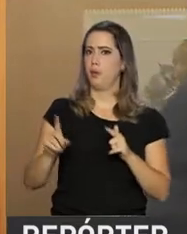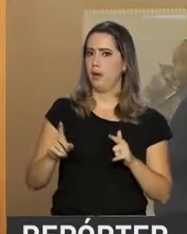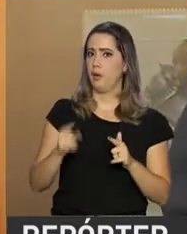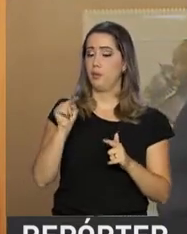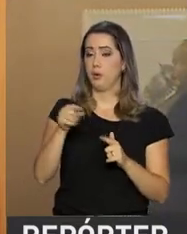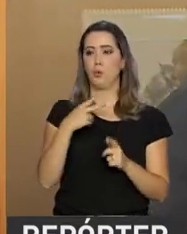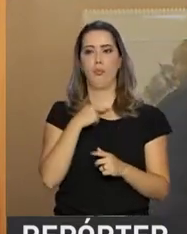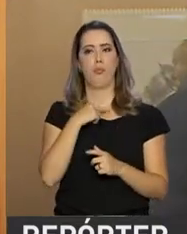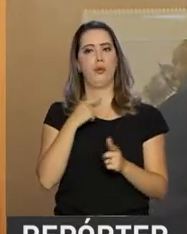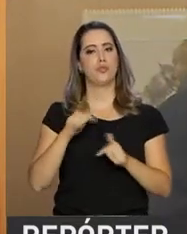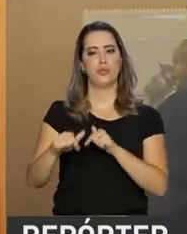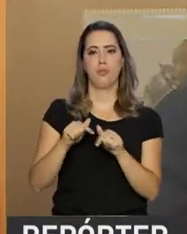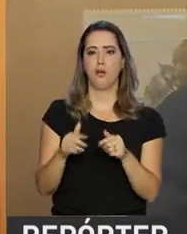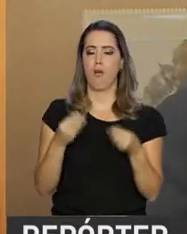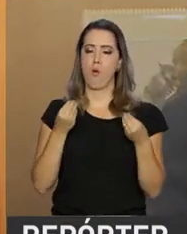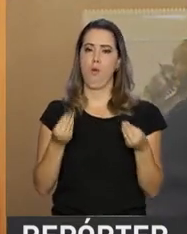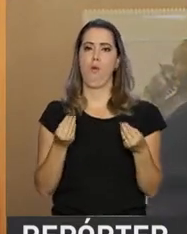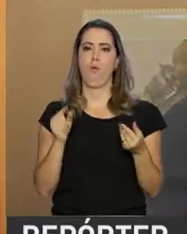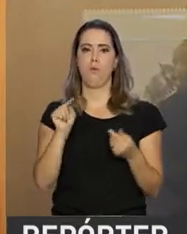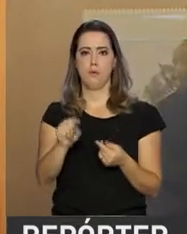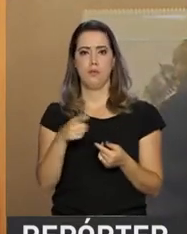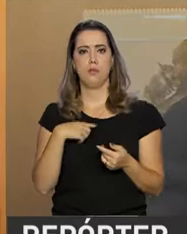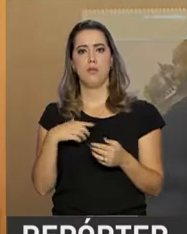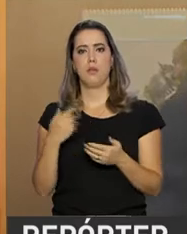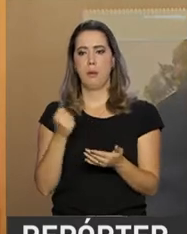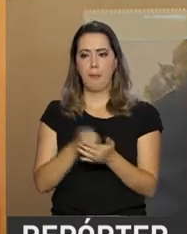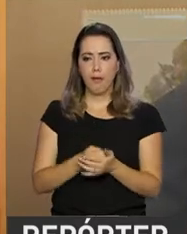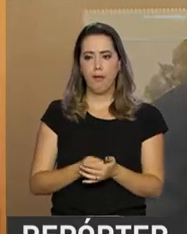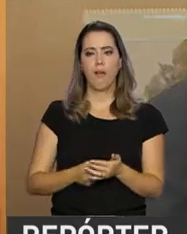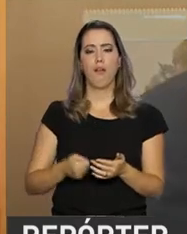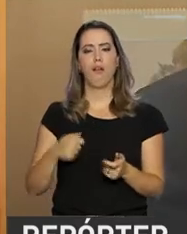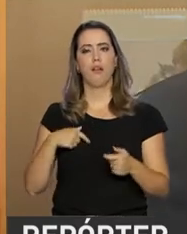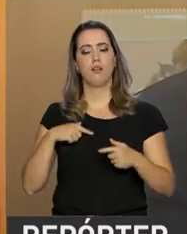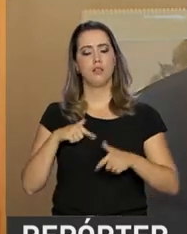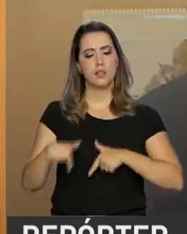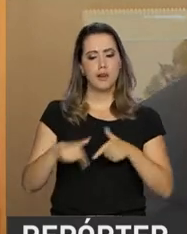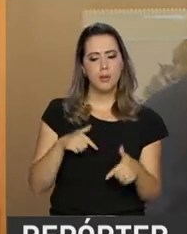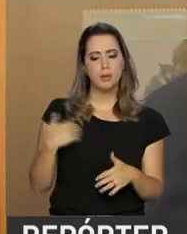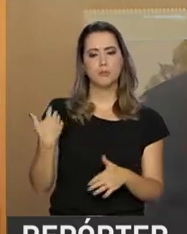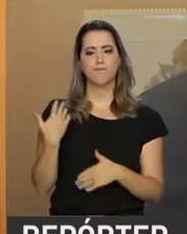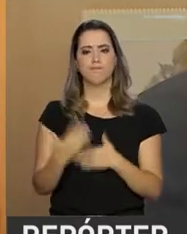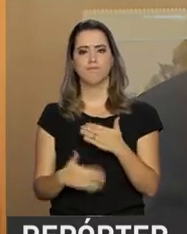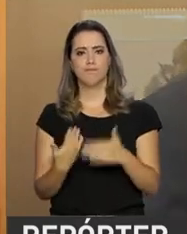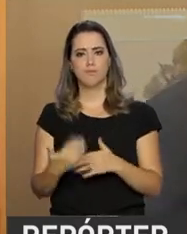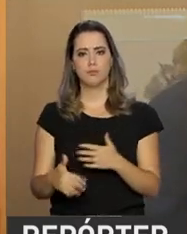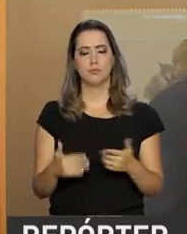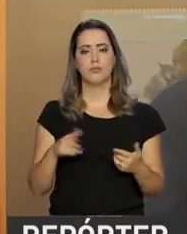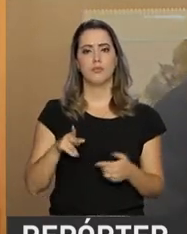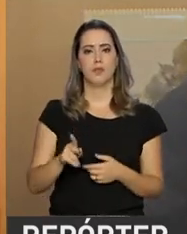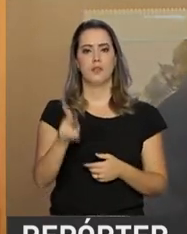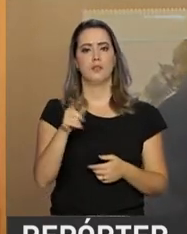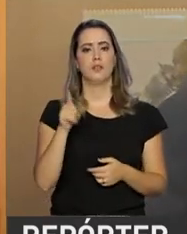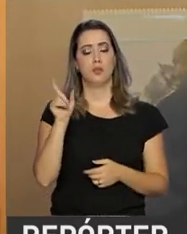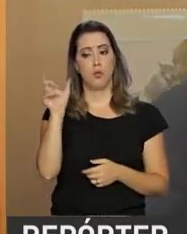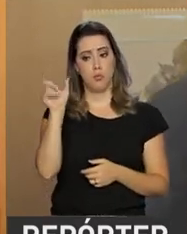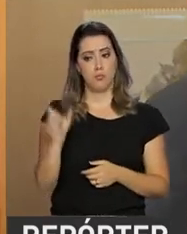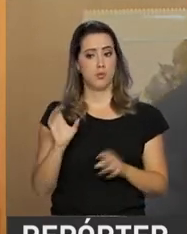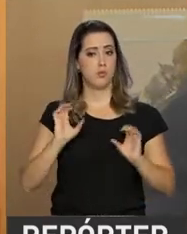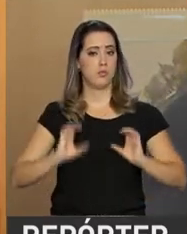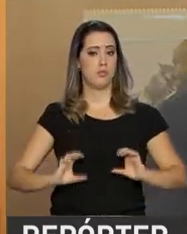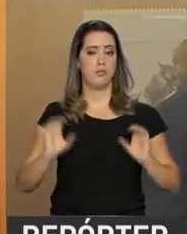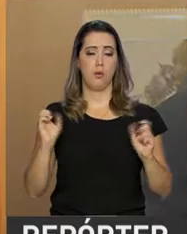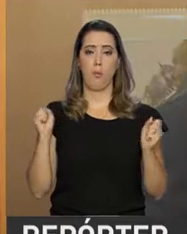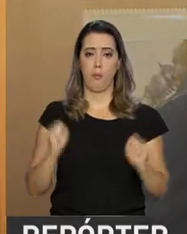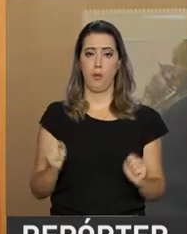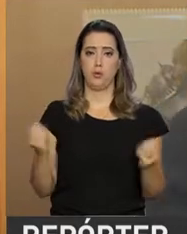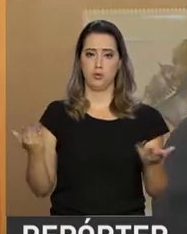ele fica em possibilidade de trabalhar. Ele que recolhe, que trabalha, que segue as suas funções como cidadão, ele pode